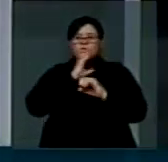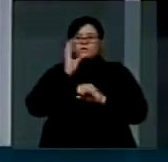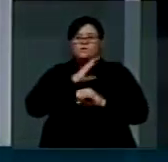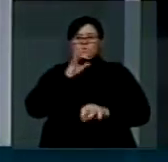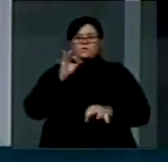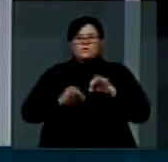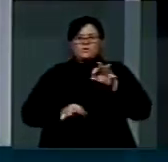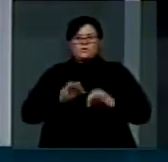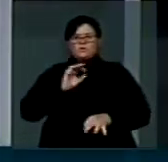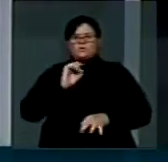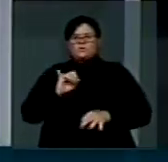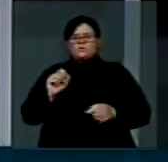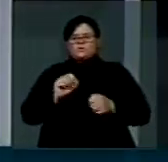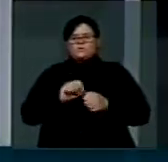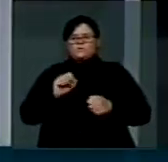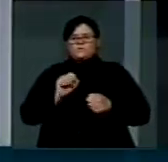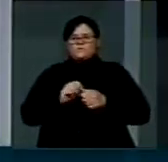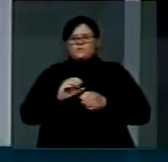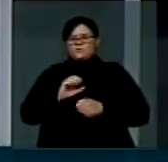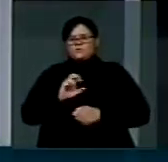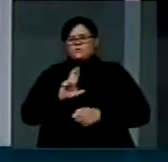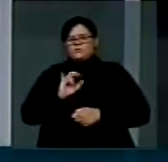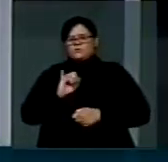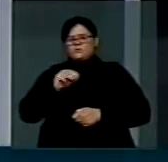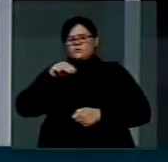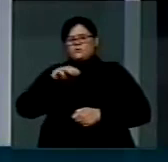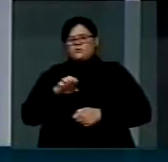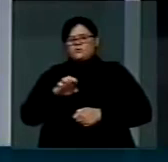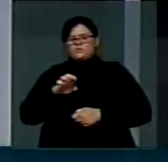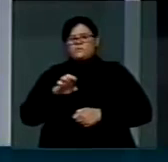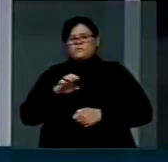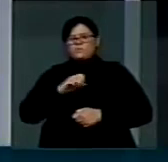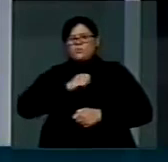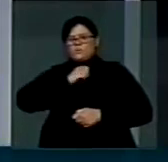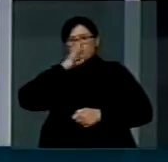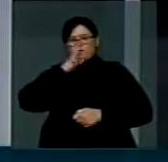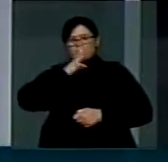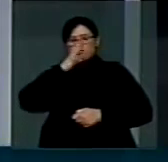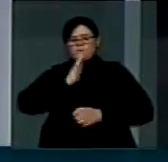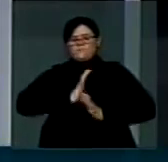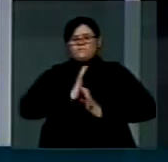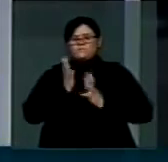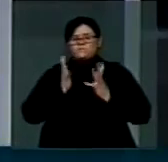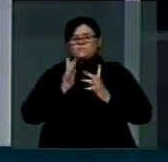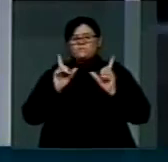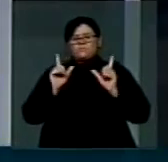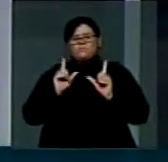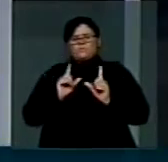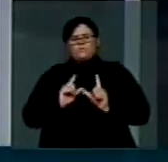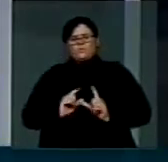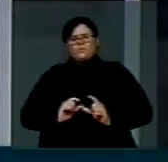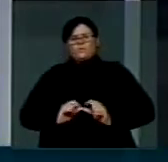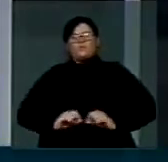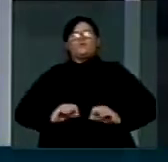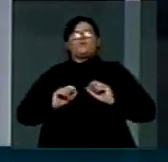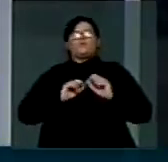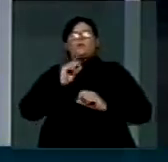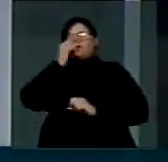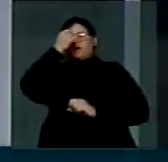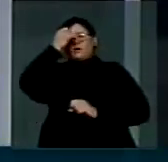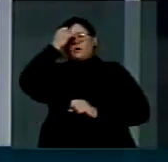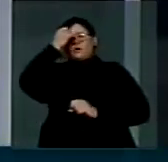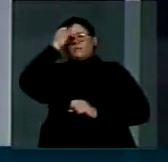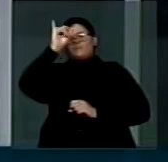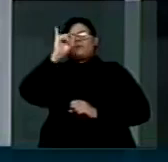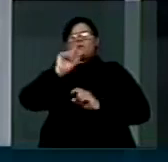cometido algum crime hediondo é uma forma de amenizar a dor e sofrimento e a revolta que domina as